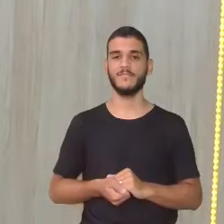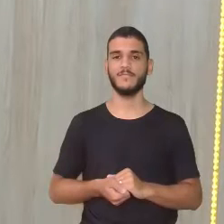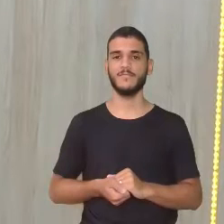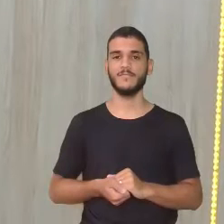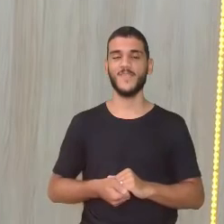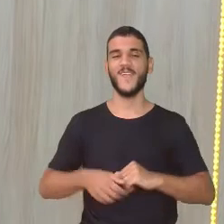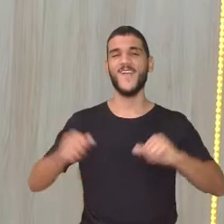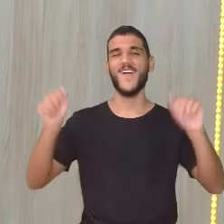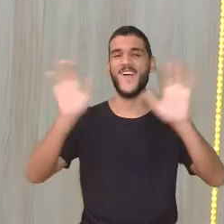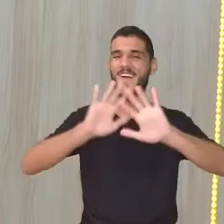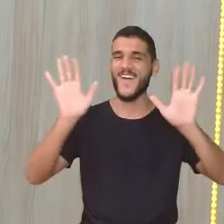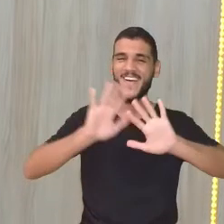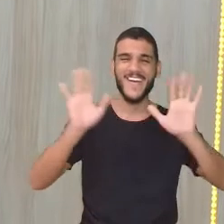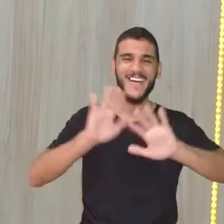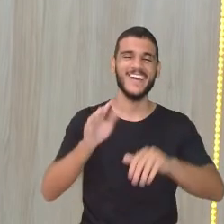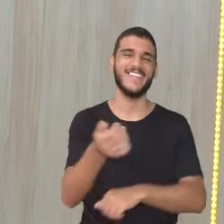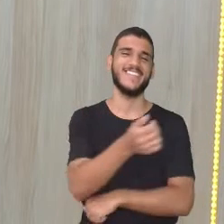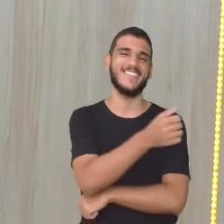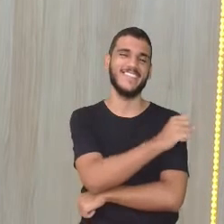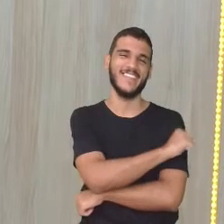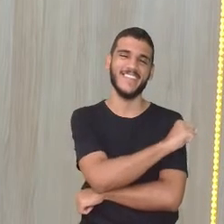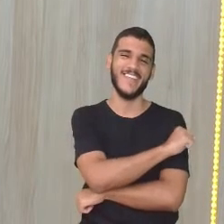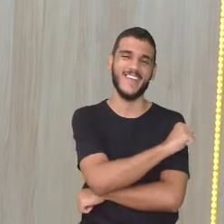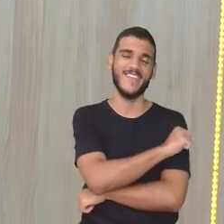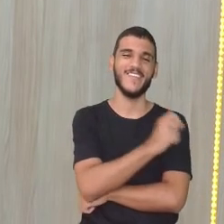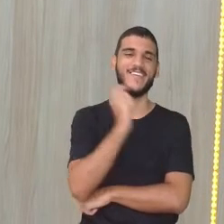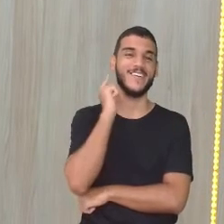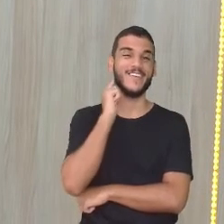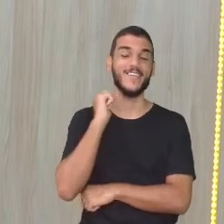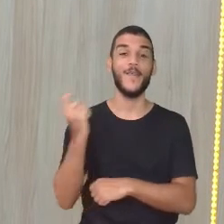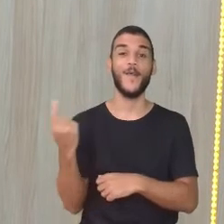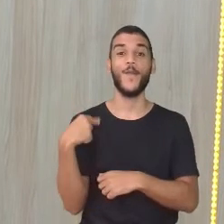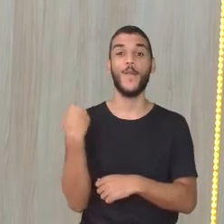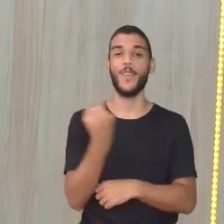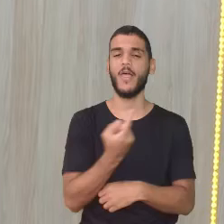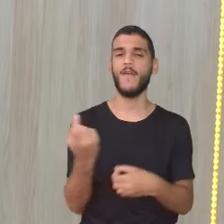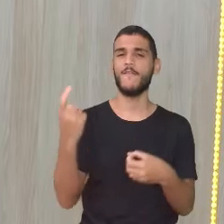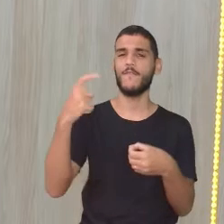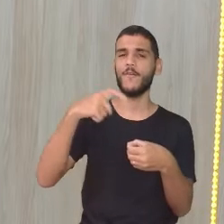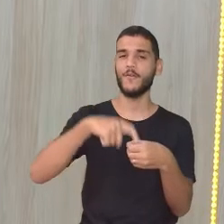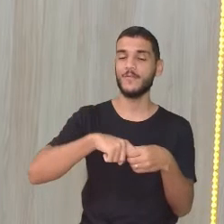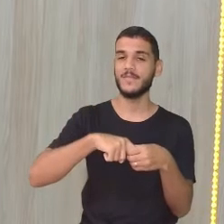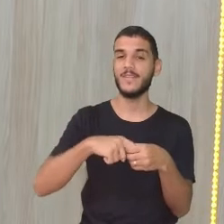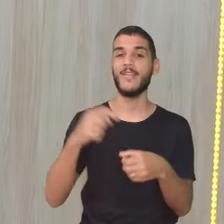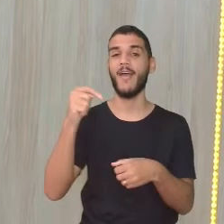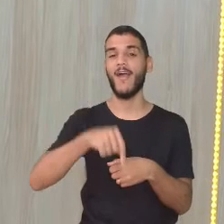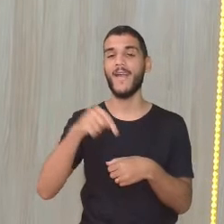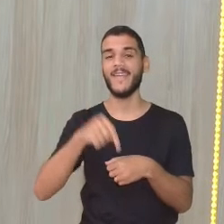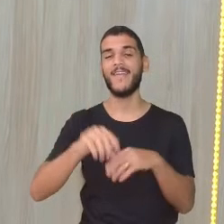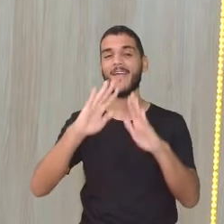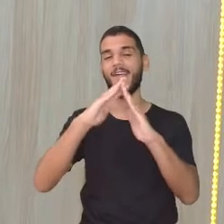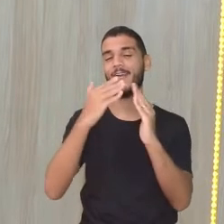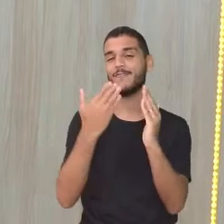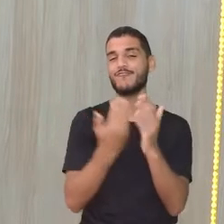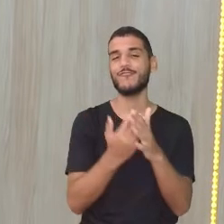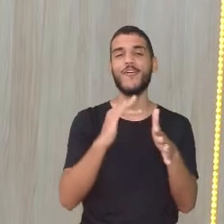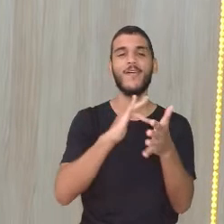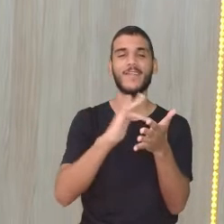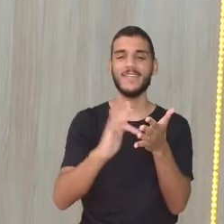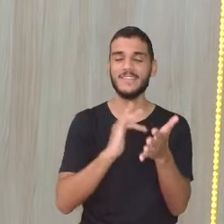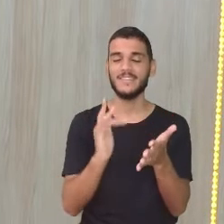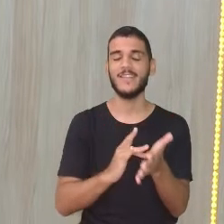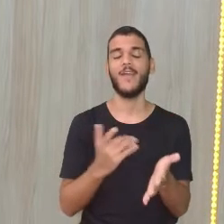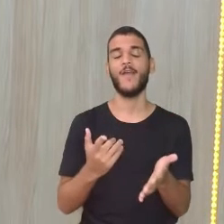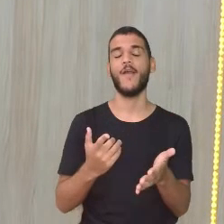Oi, meu oitavo ano! Estamos de volta aqui na Escola Municipal para Aulas Digitais, mais uma aula de